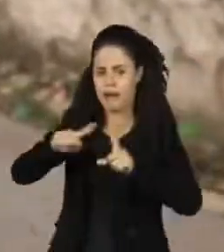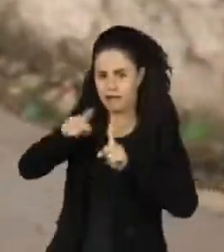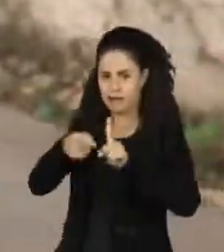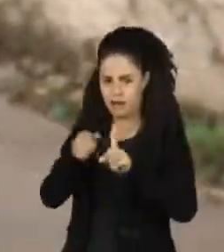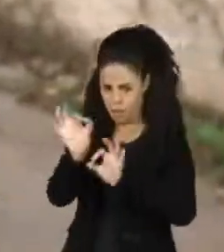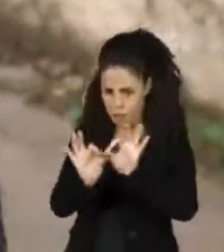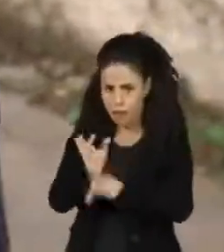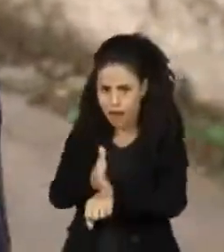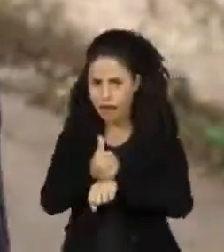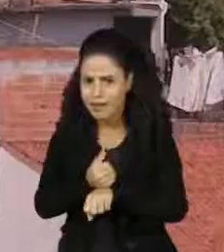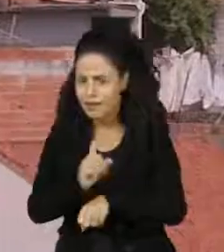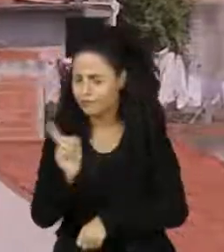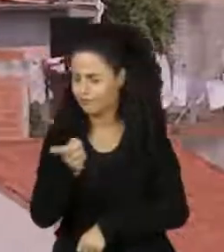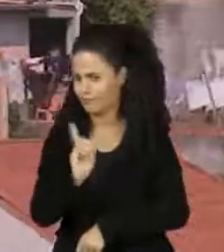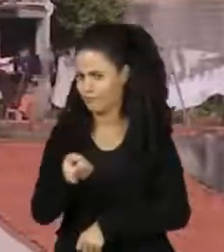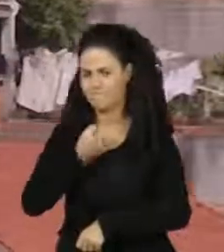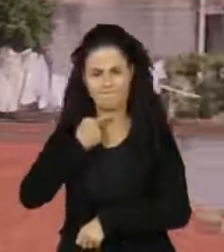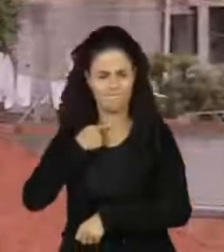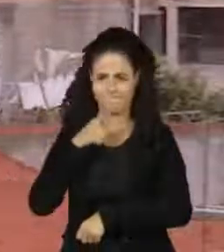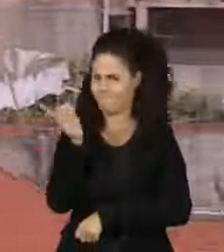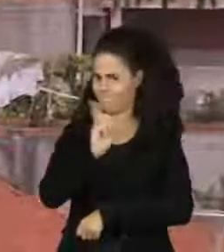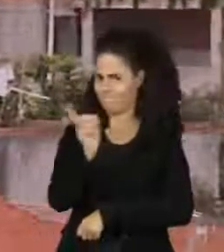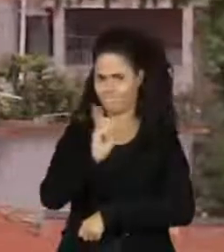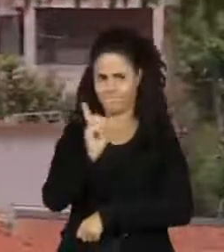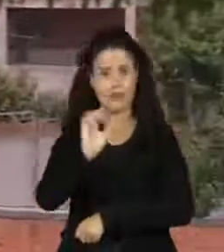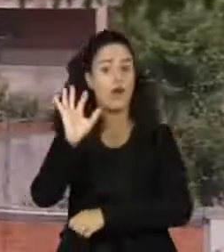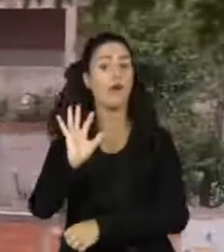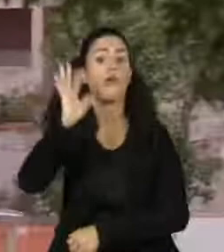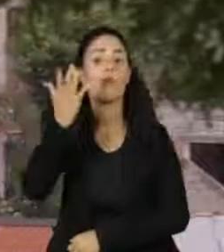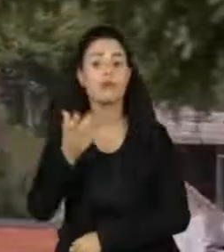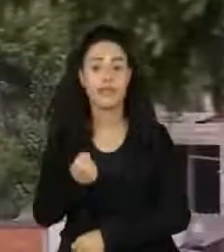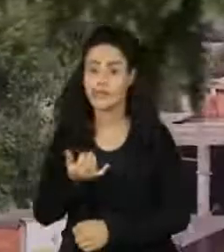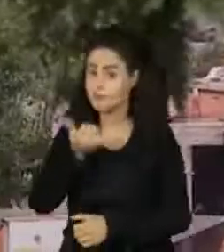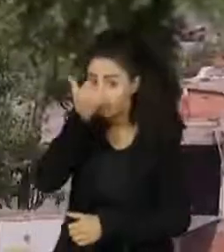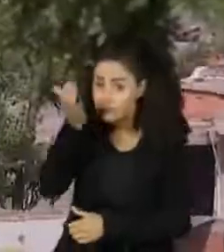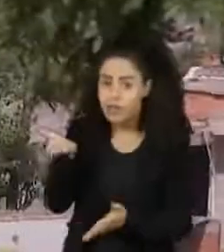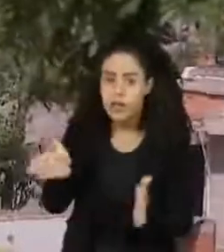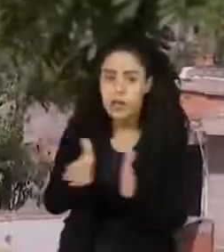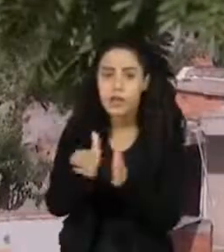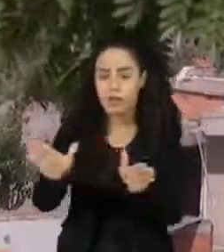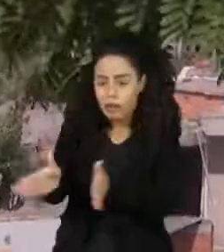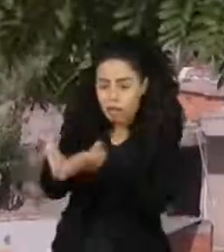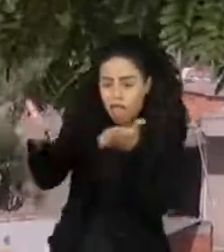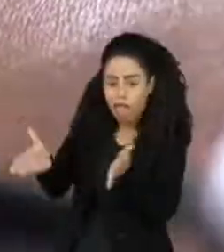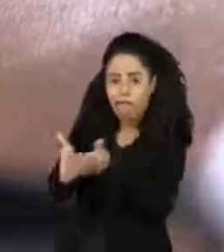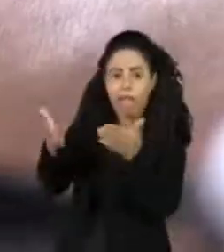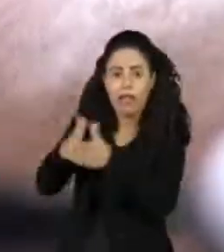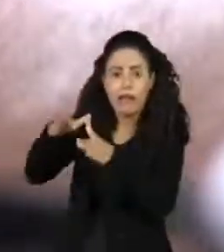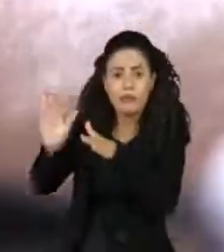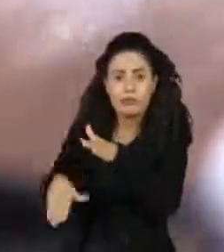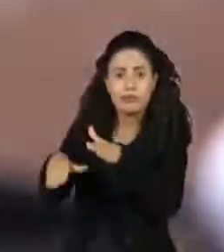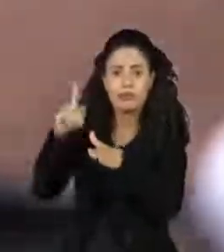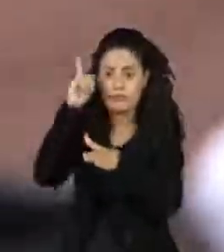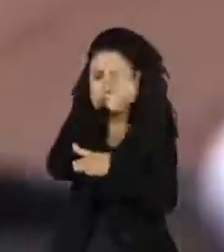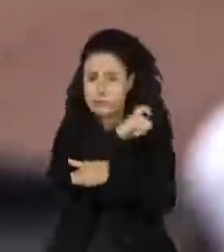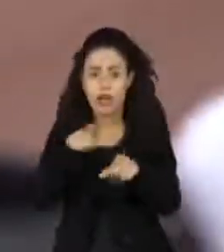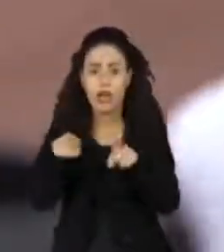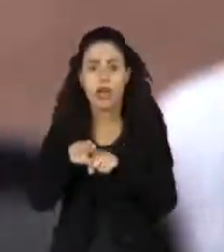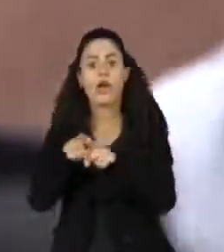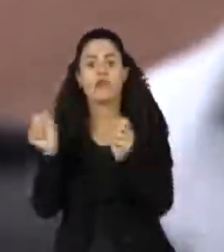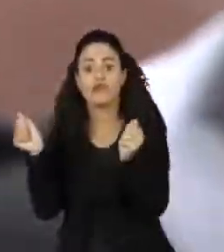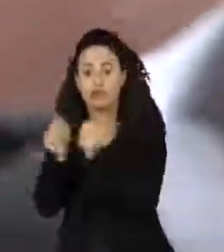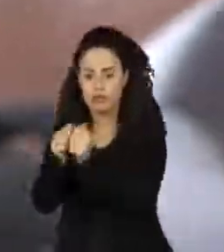planejada nem desejada. Jovens com baixa escolaridade e renda são mais expostas ao problema. Aquelas que moram com o